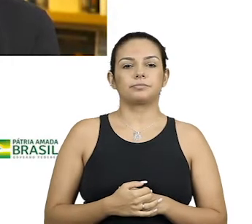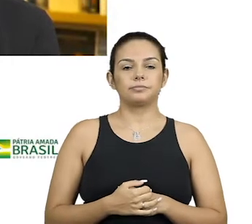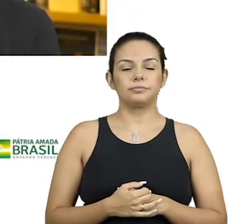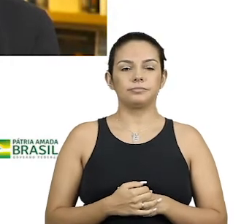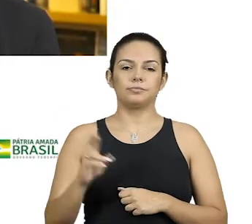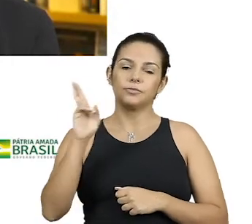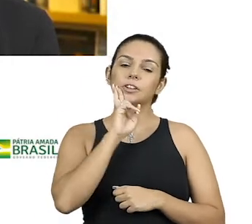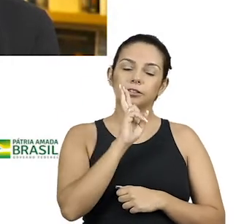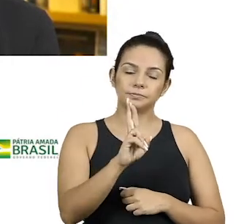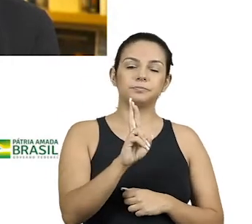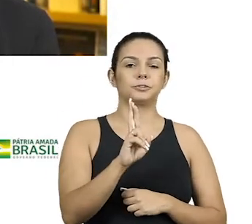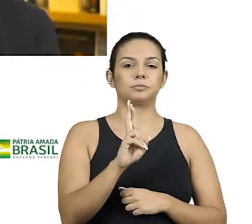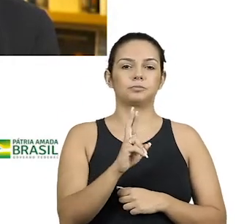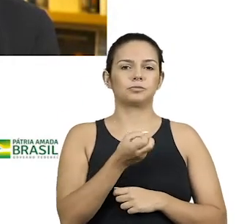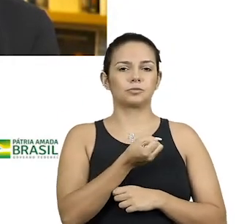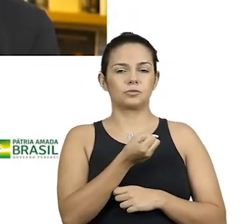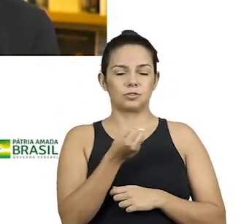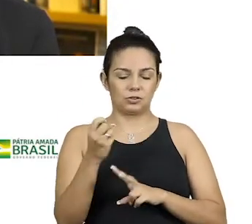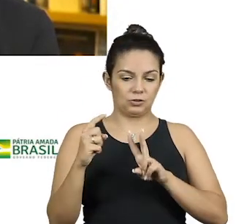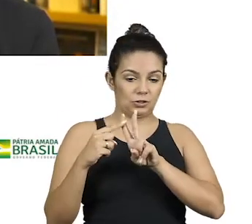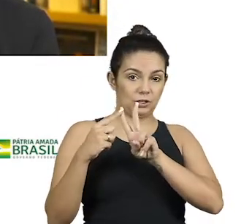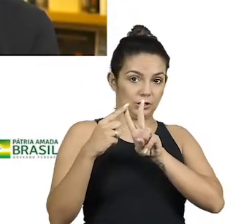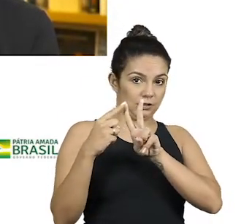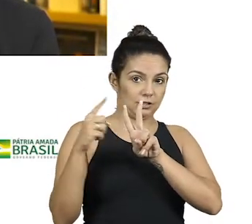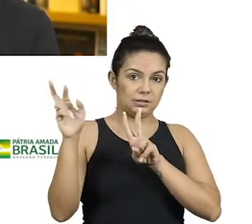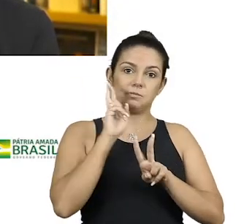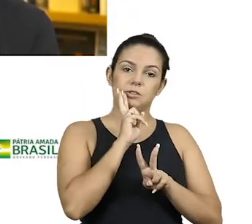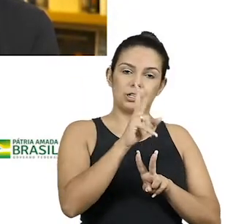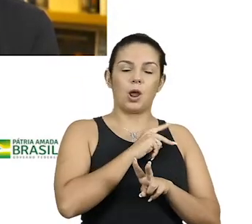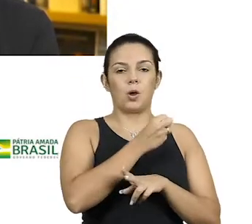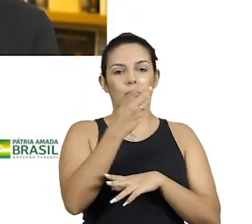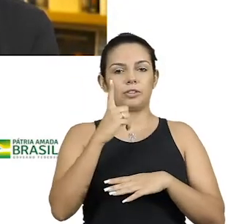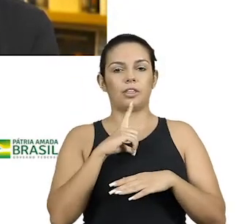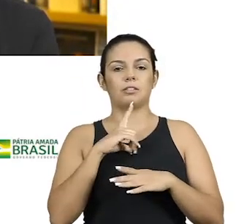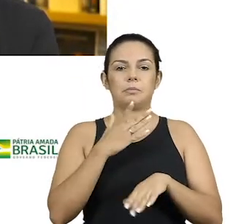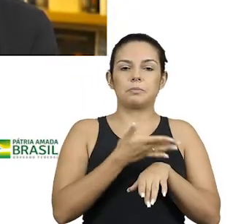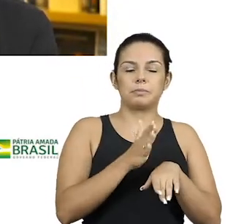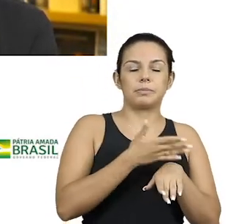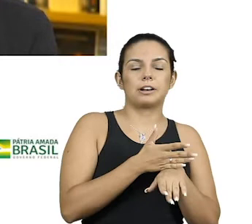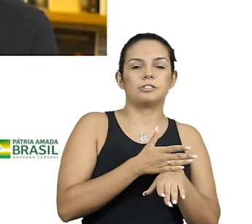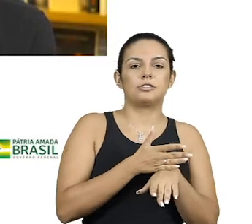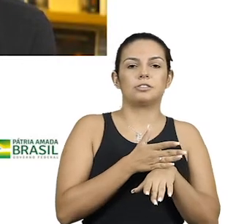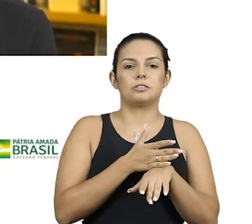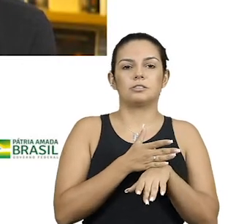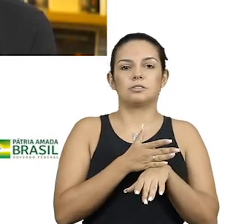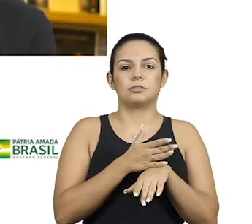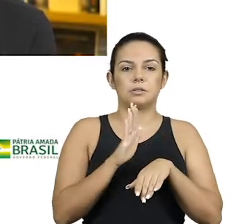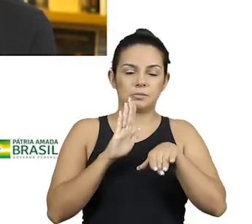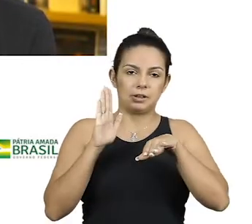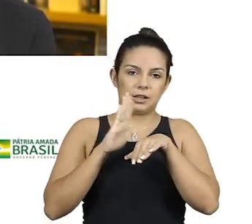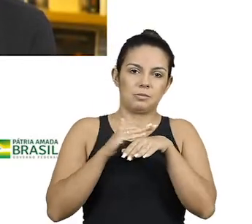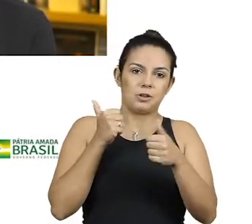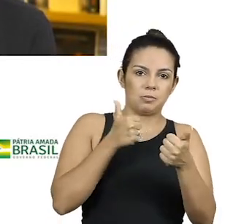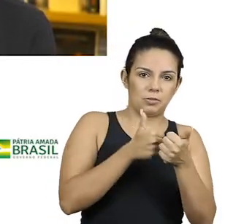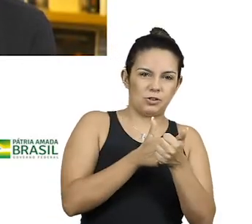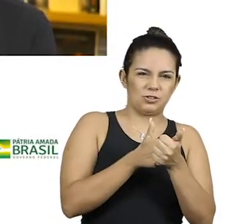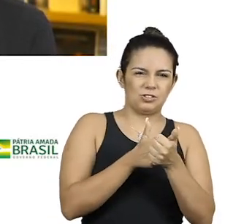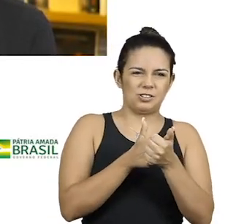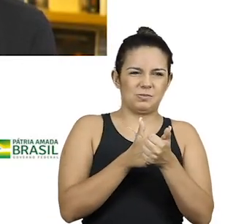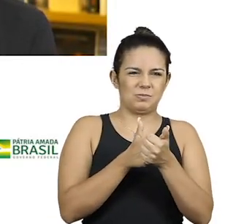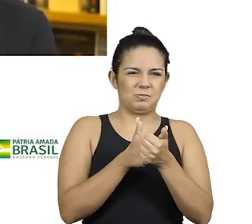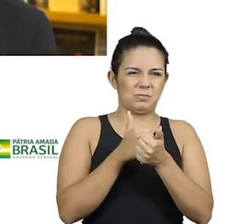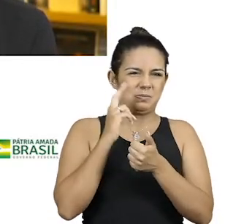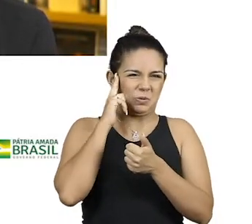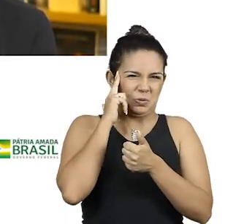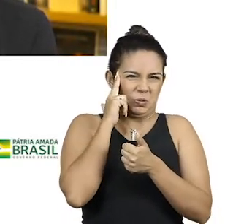É, alguns na sua prática tiveram alguns momentos mais próximos a um pesadelo, mas é assim sempre